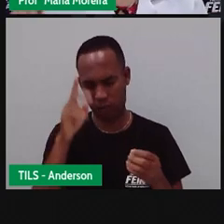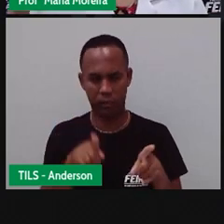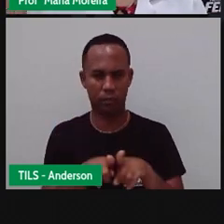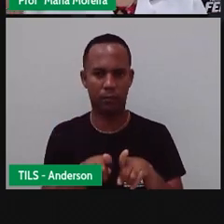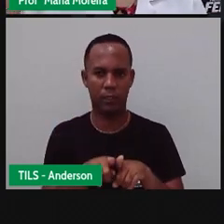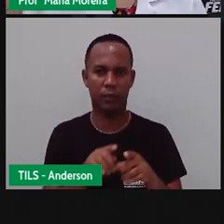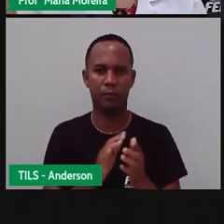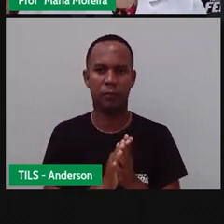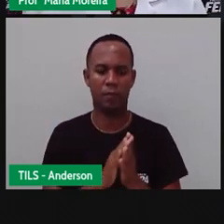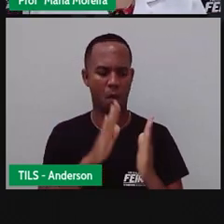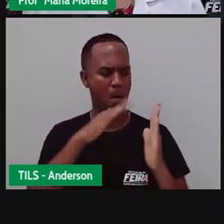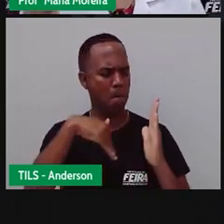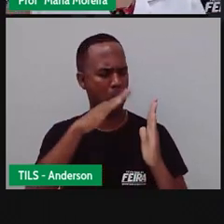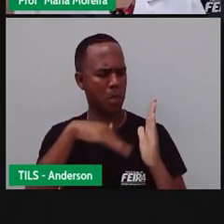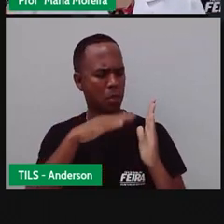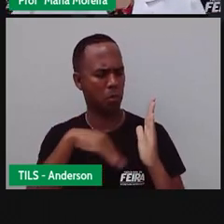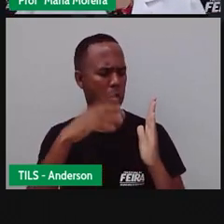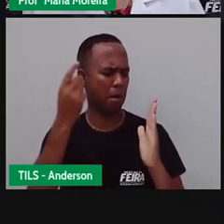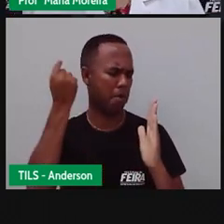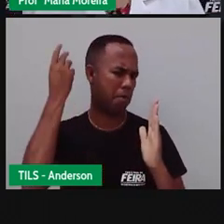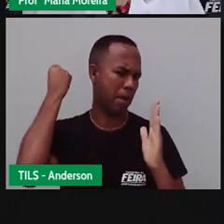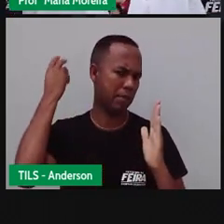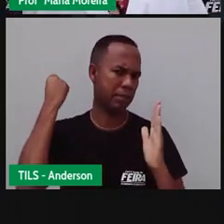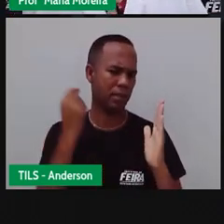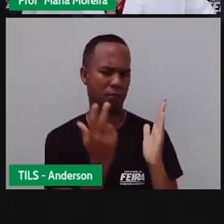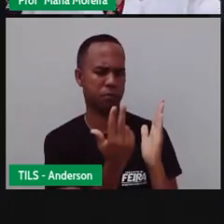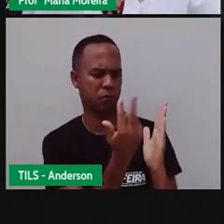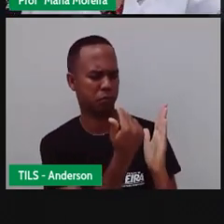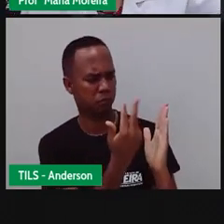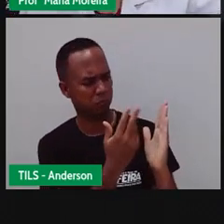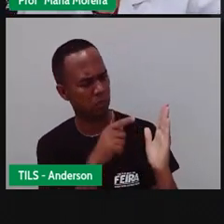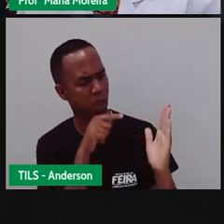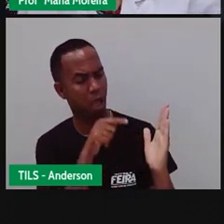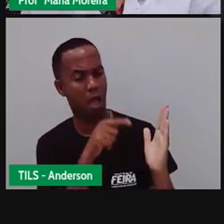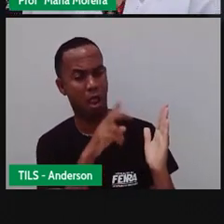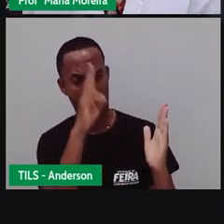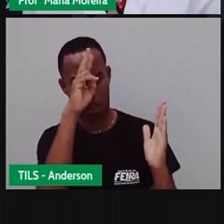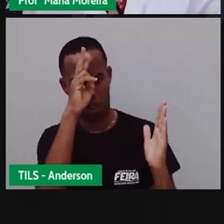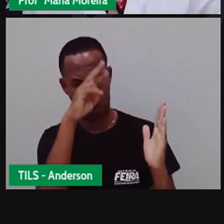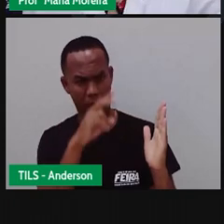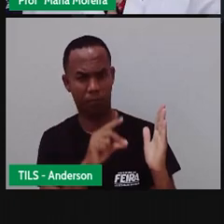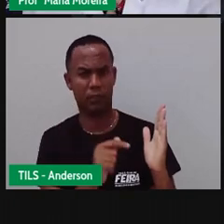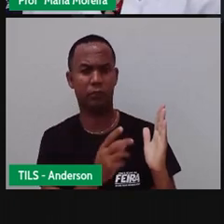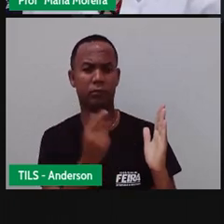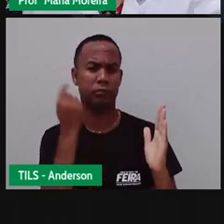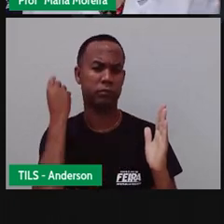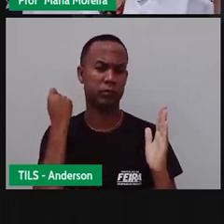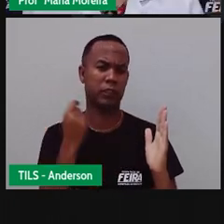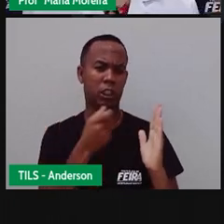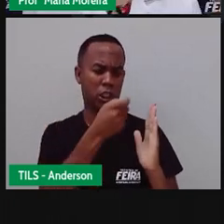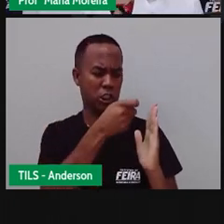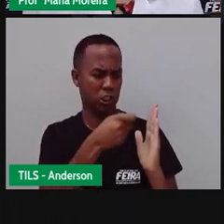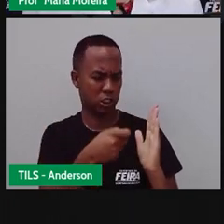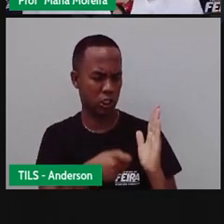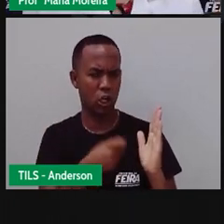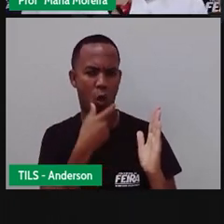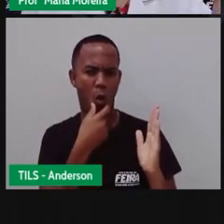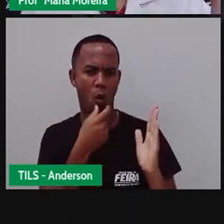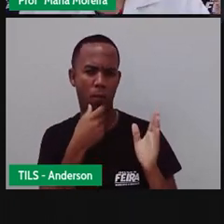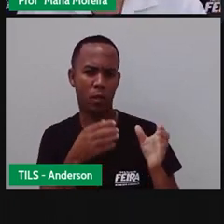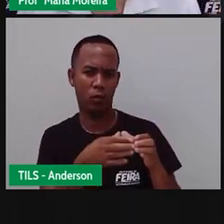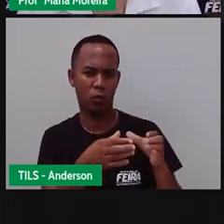Pró falou, olha, das pinturas rupestres que eram nas paredes. Quando a Pró falou sobre os escritos dos egípcios